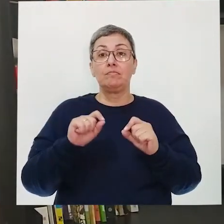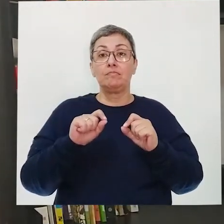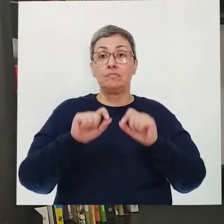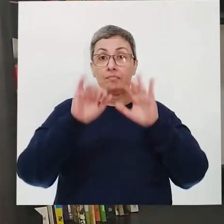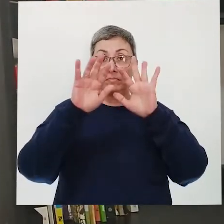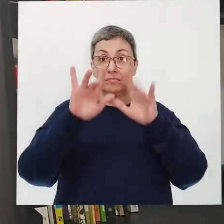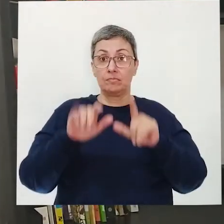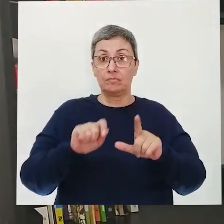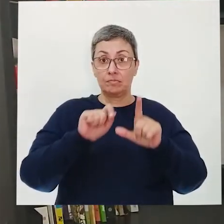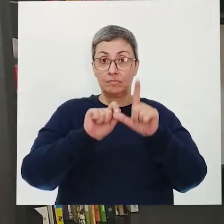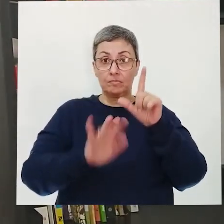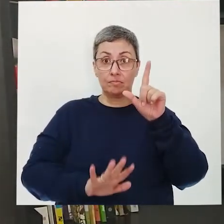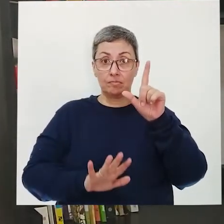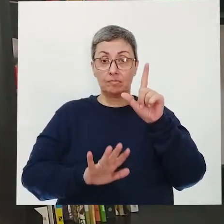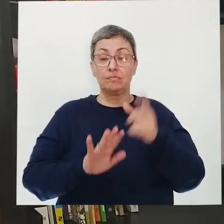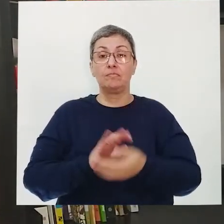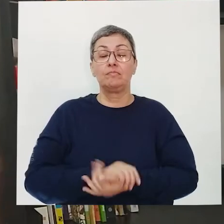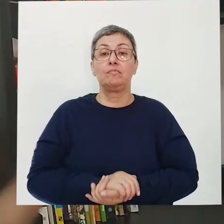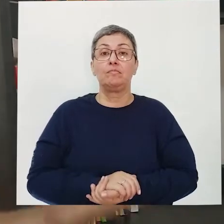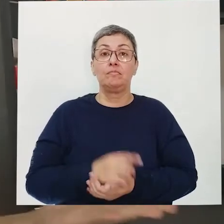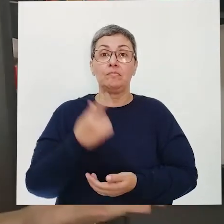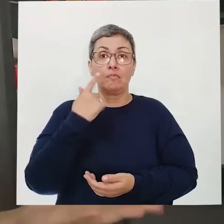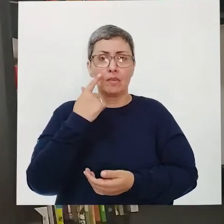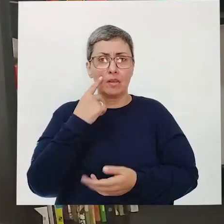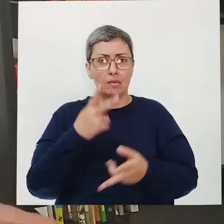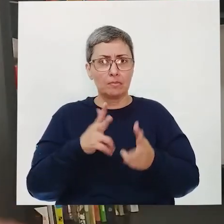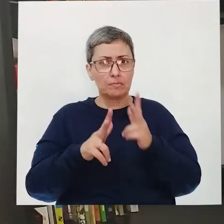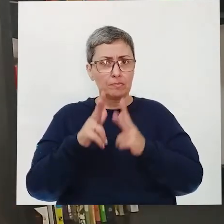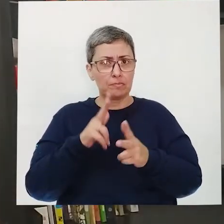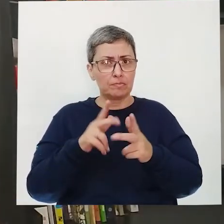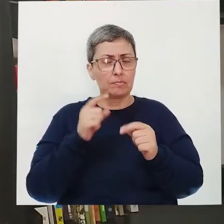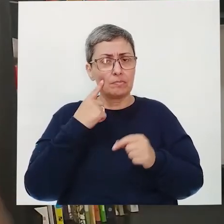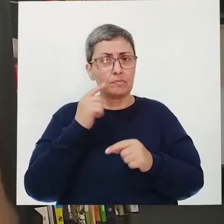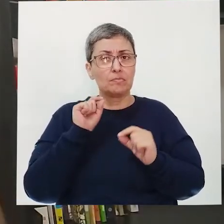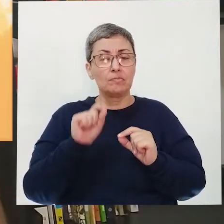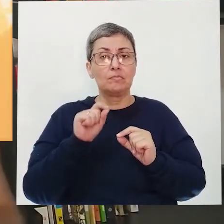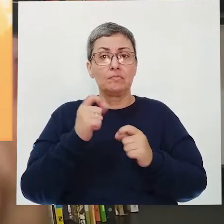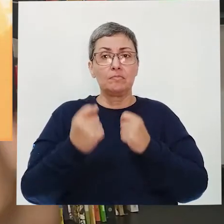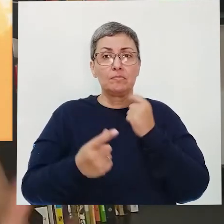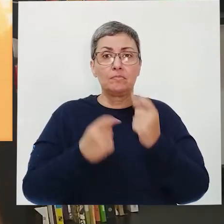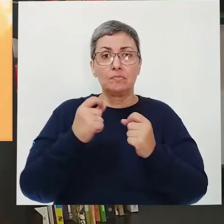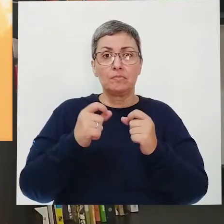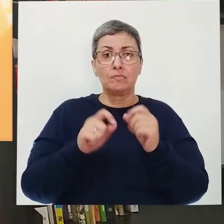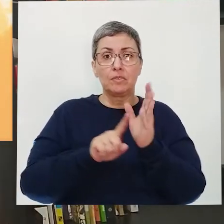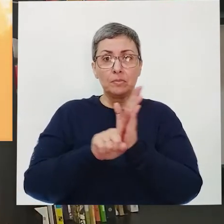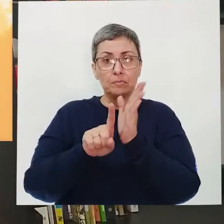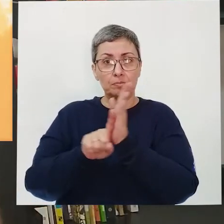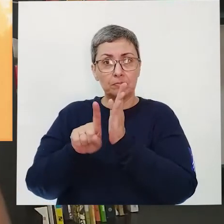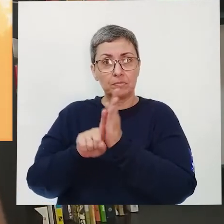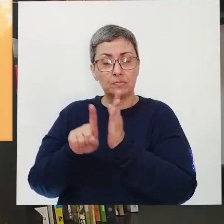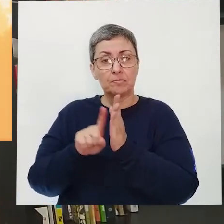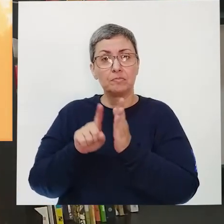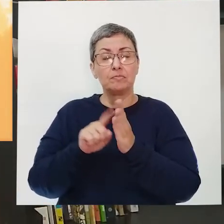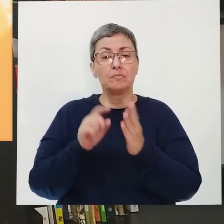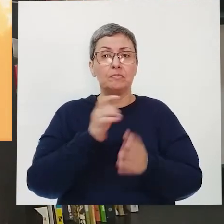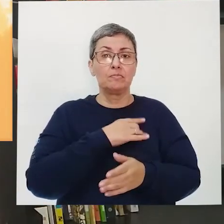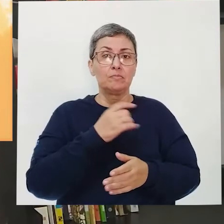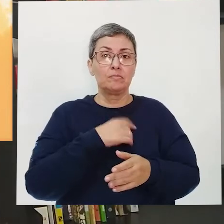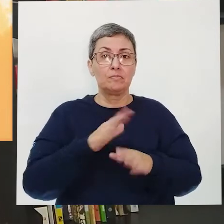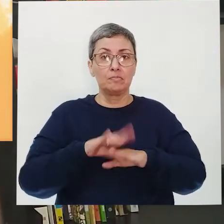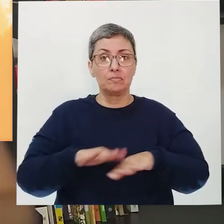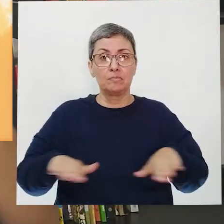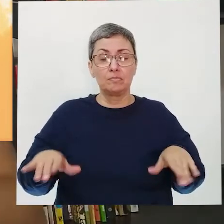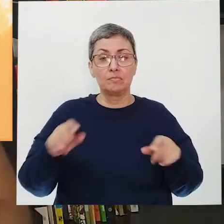formulário do Google Forms. Não sei se vocês já ouviram falar ou não, mas tem algumas questões lá sobre medos da